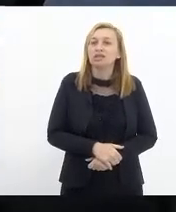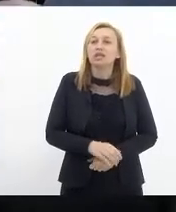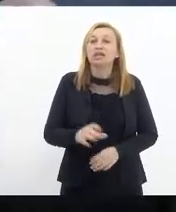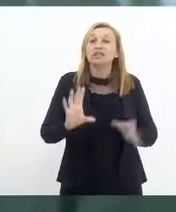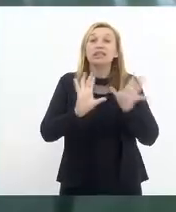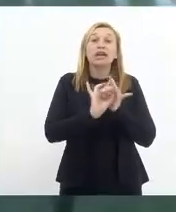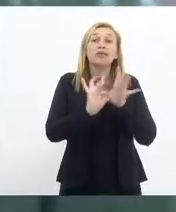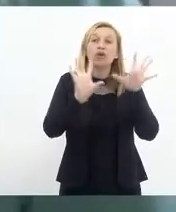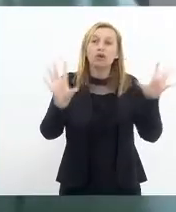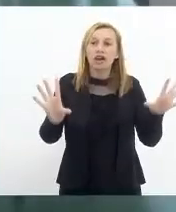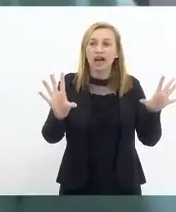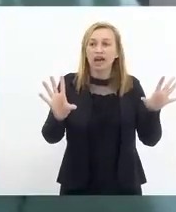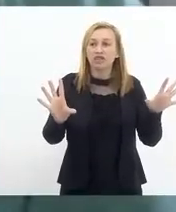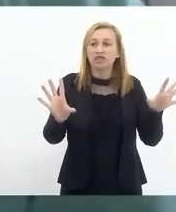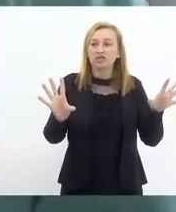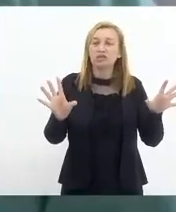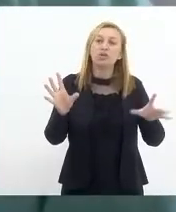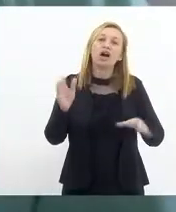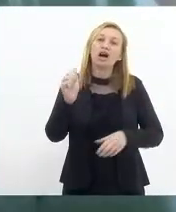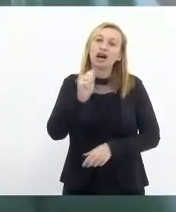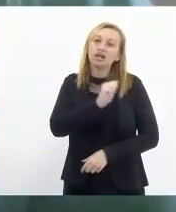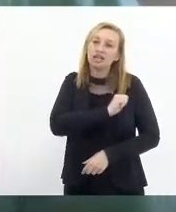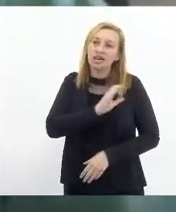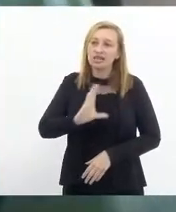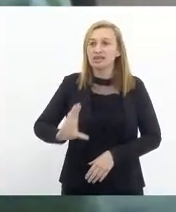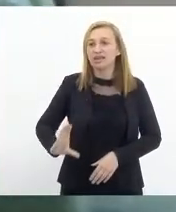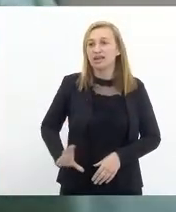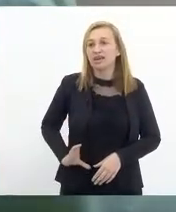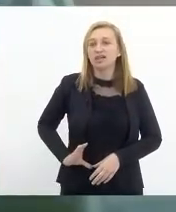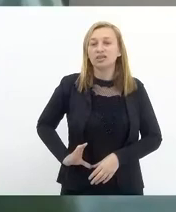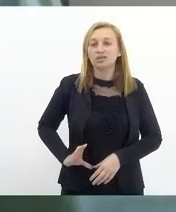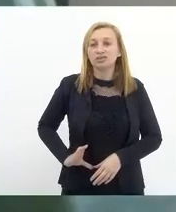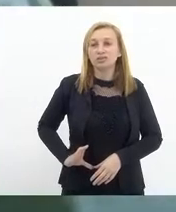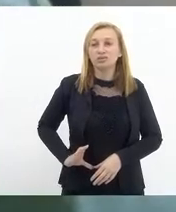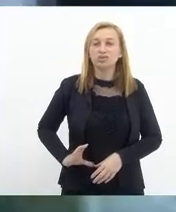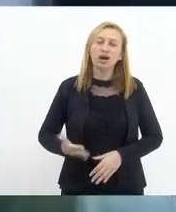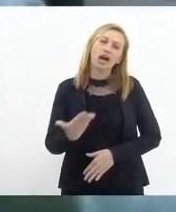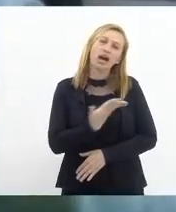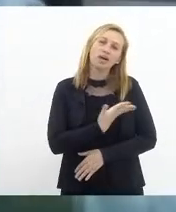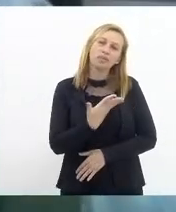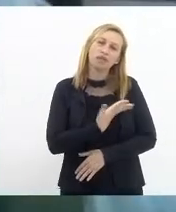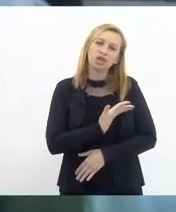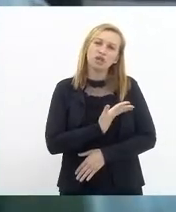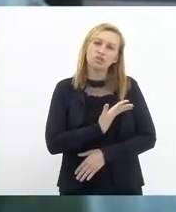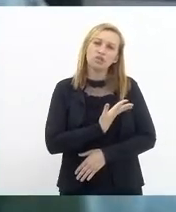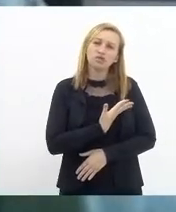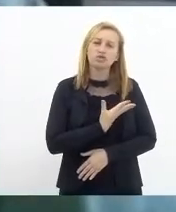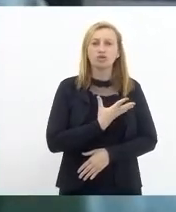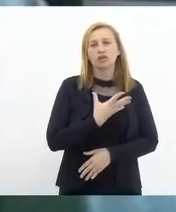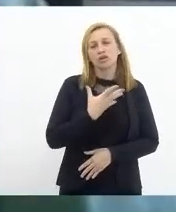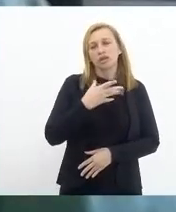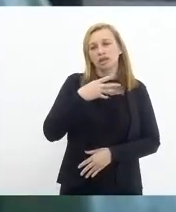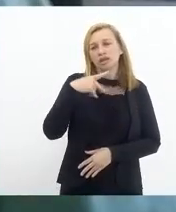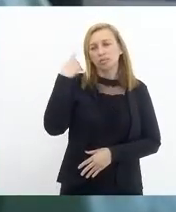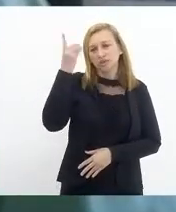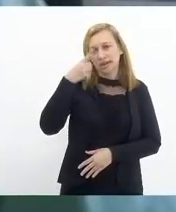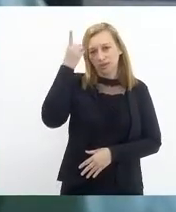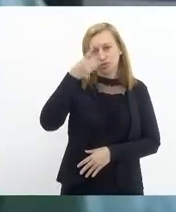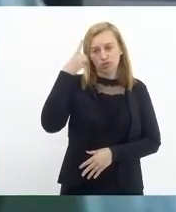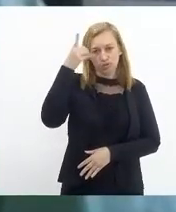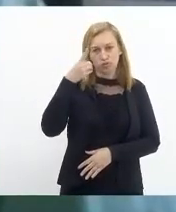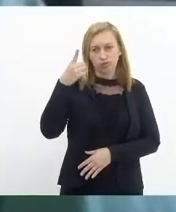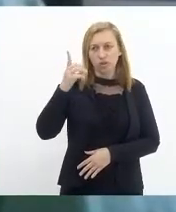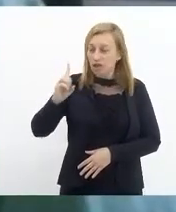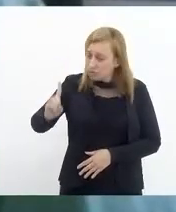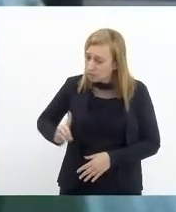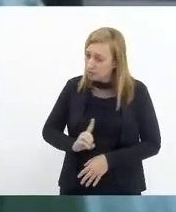Presidente democrático, André Siciliano, minhas colegas, meus colegas de parlamento, venho